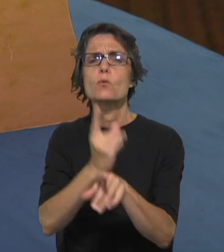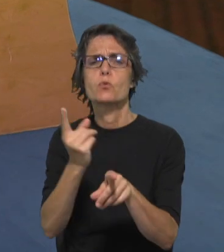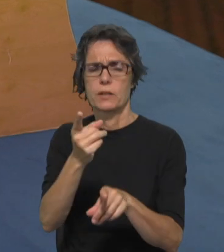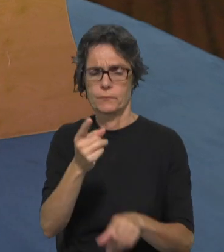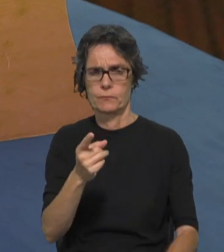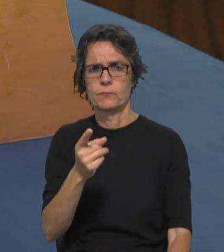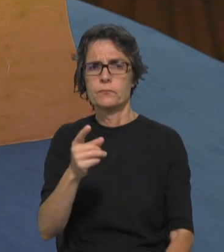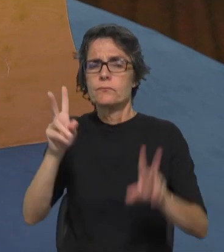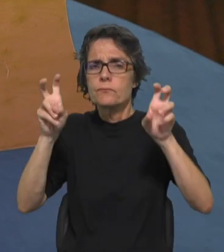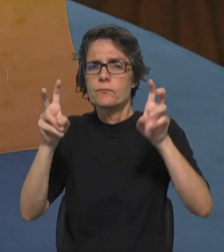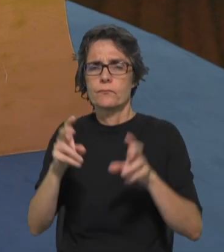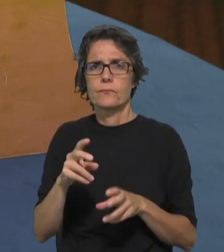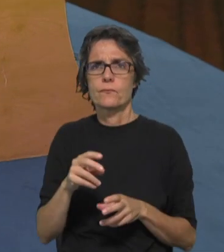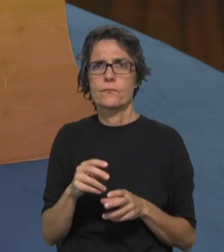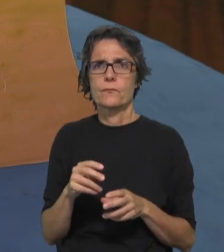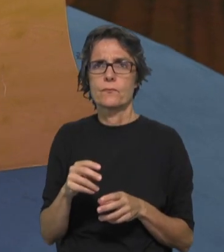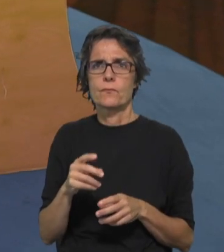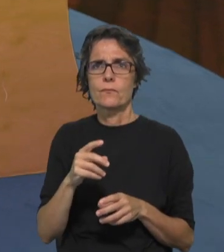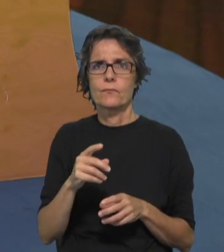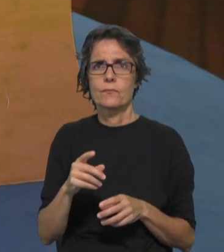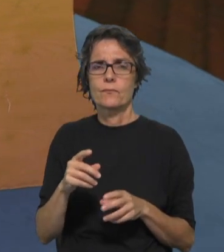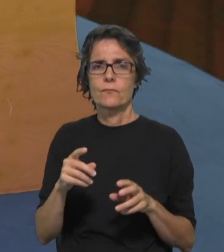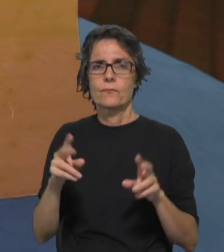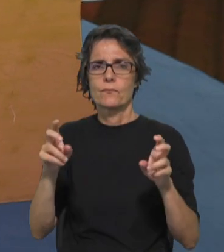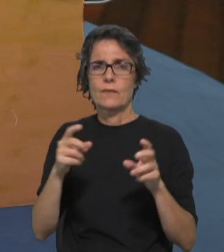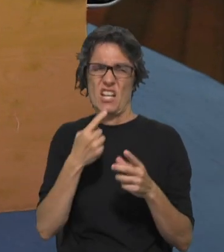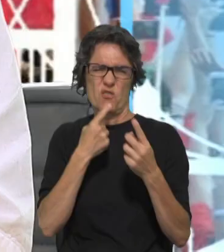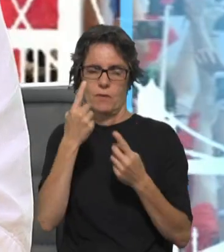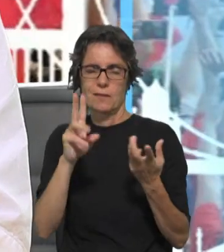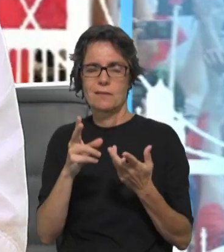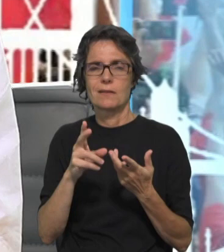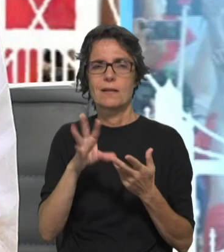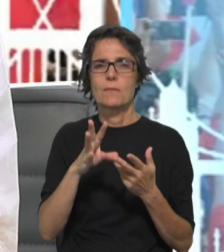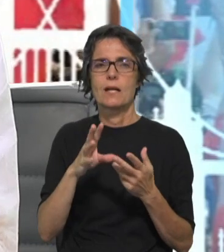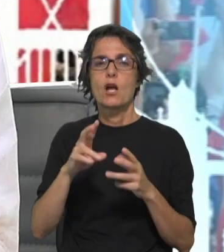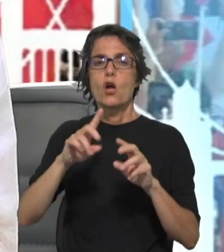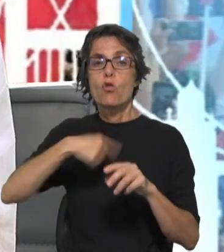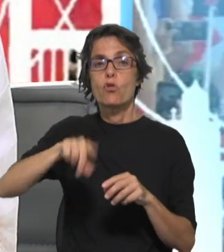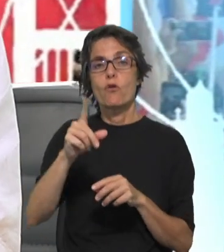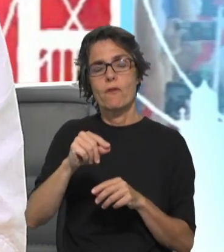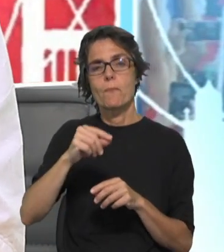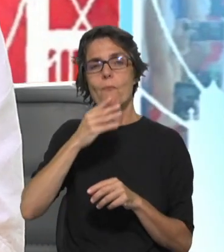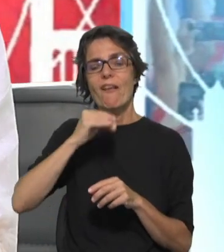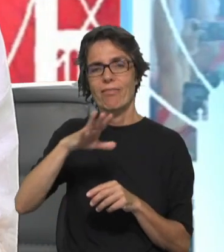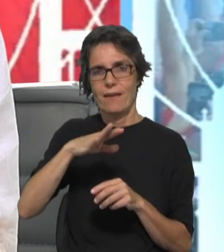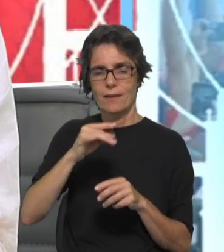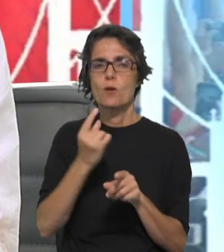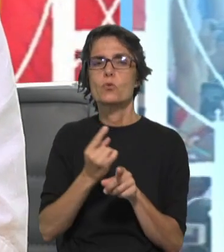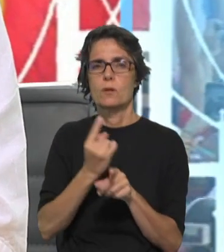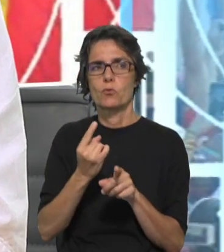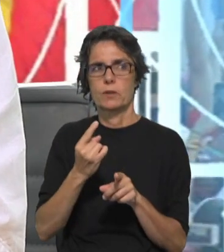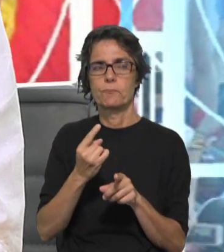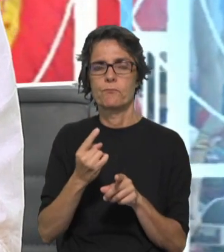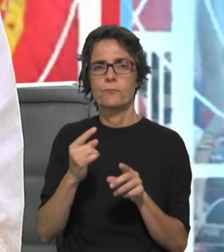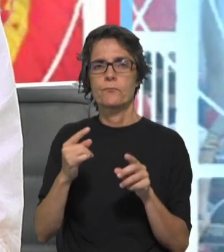soar estranho, não é? Para muitos ouvidos, também Somos Terra, porque durante muito tempo talvez